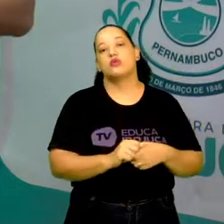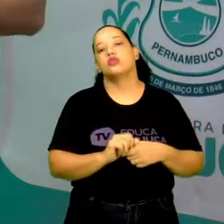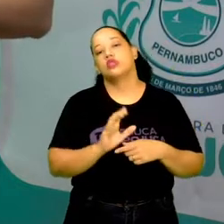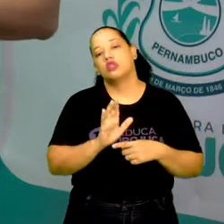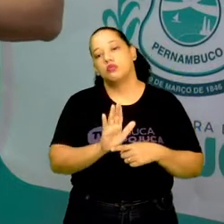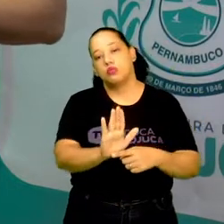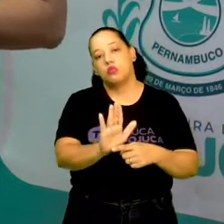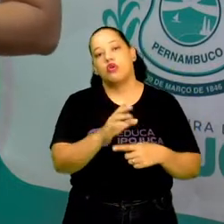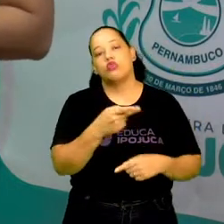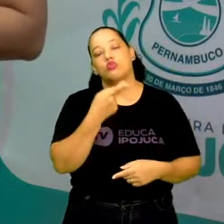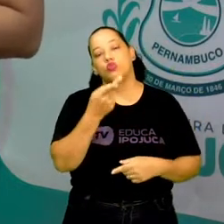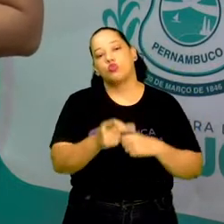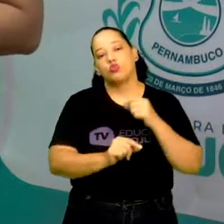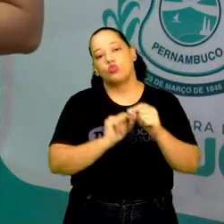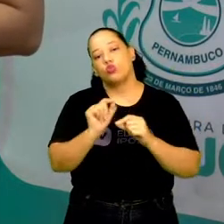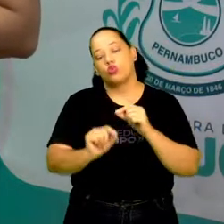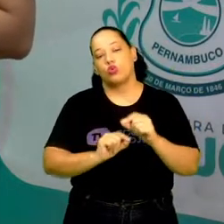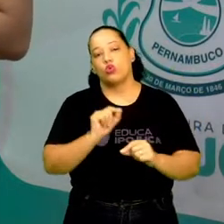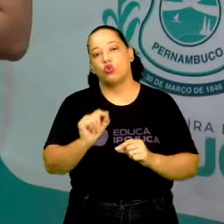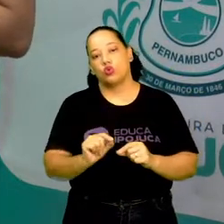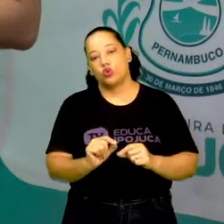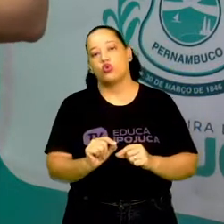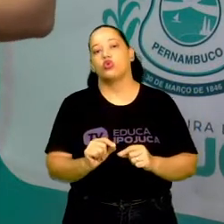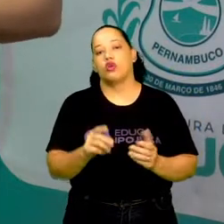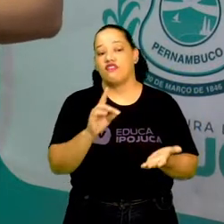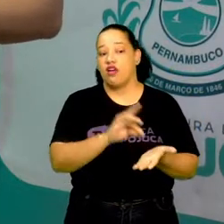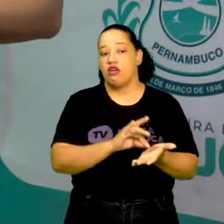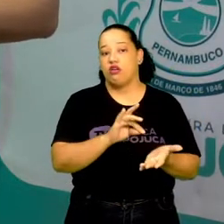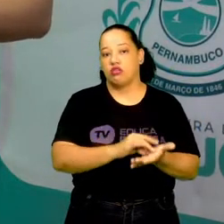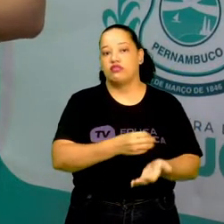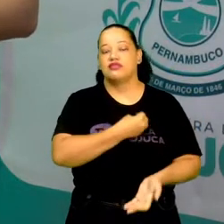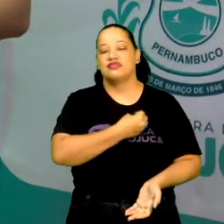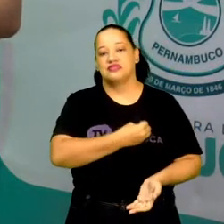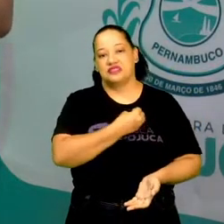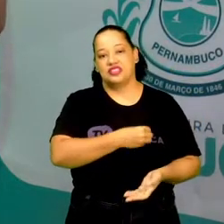cotidiano, que é, no caso aqui, os folhetos de Cordel.